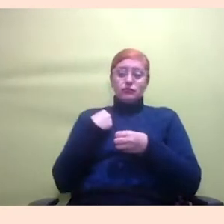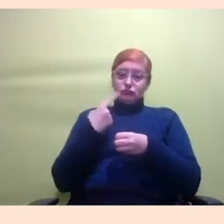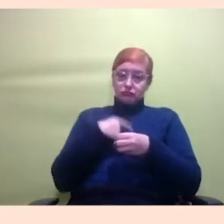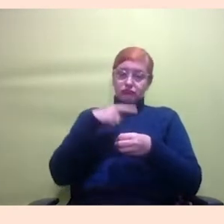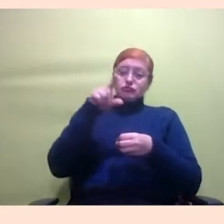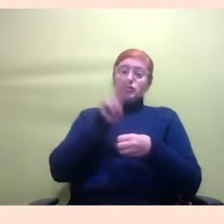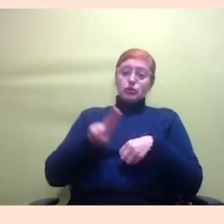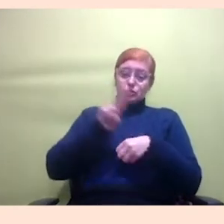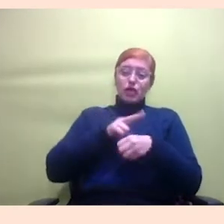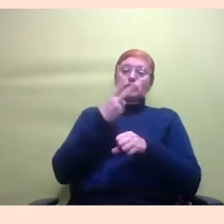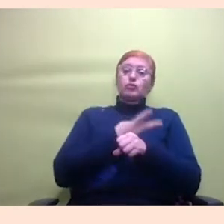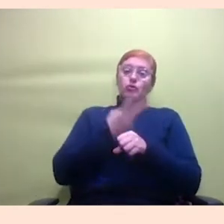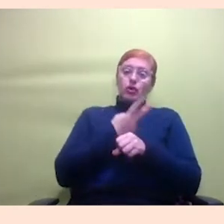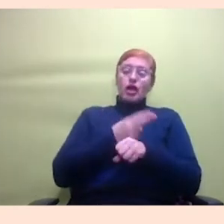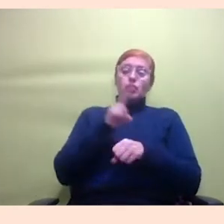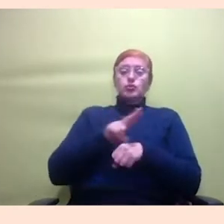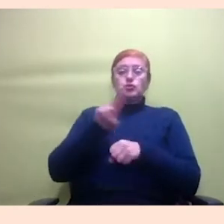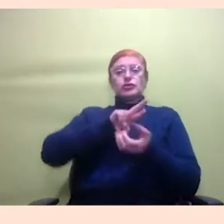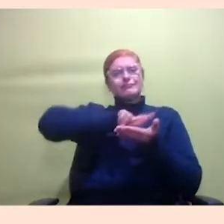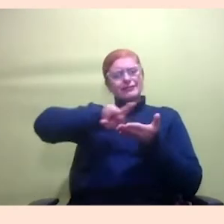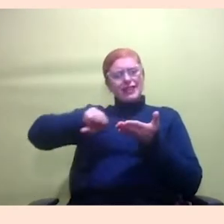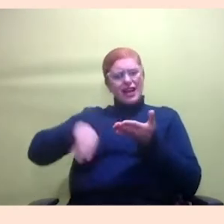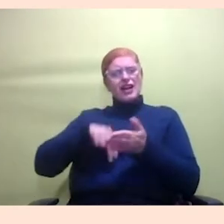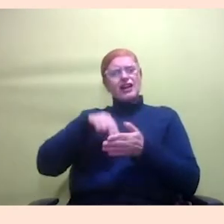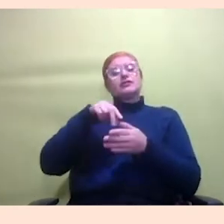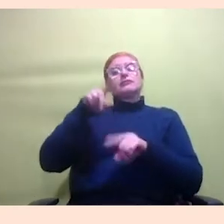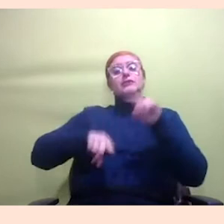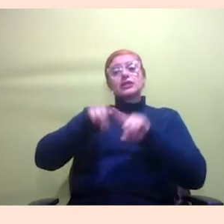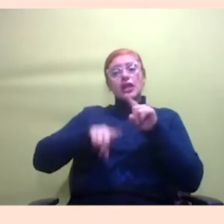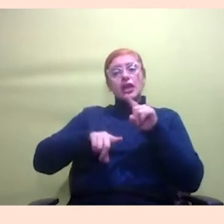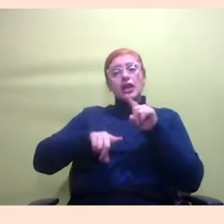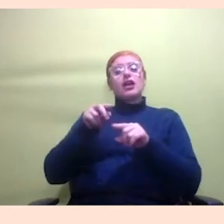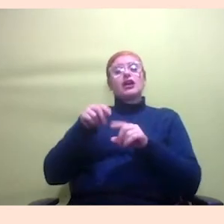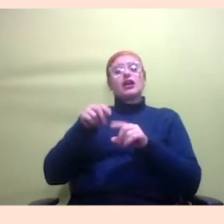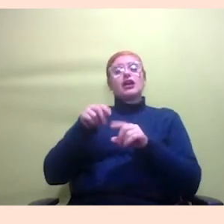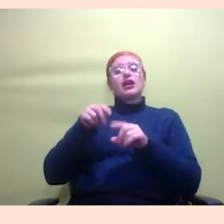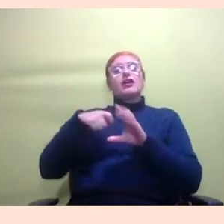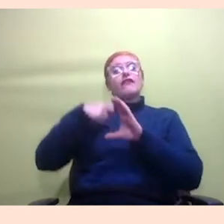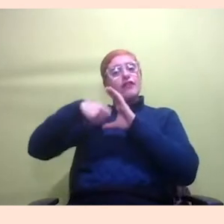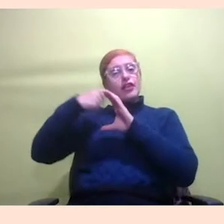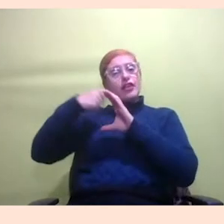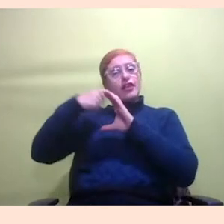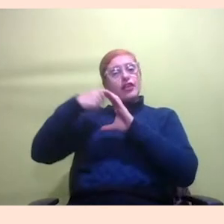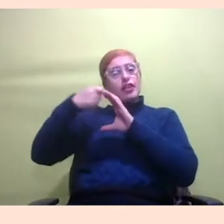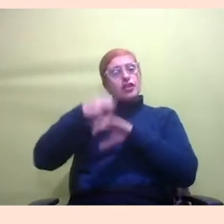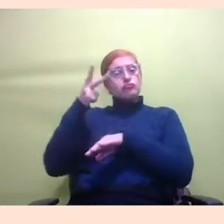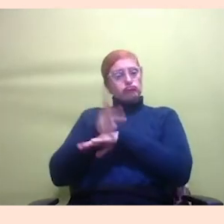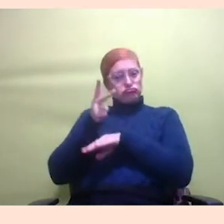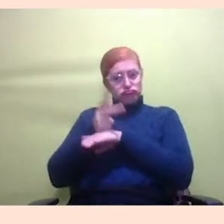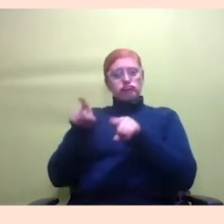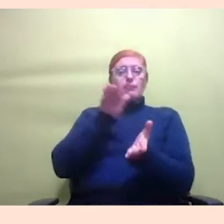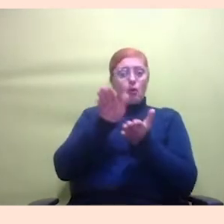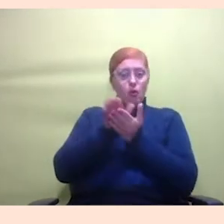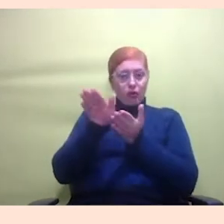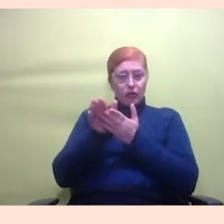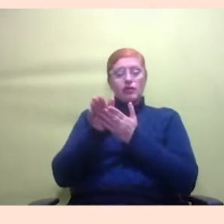procurado utilizar várias coisas assim tanto vídeos como própria produção das próprias participantes